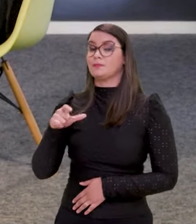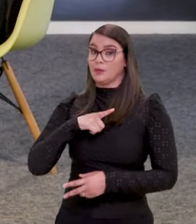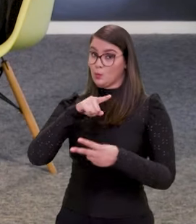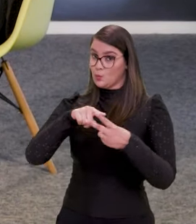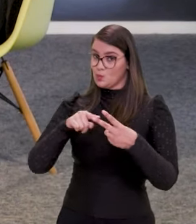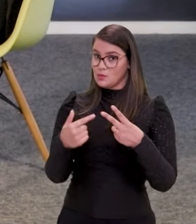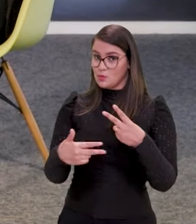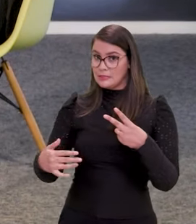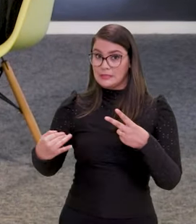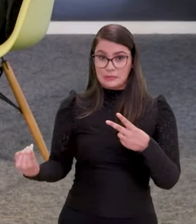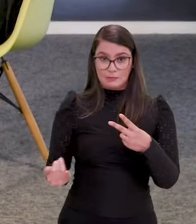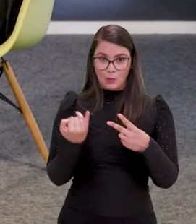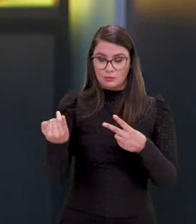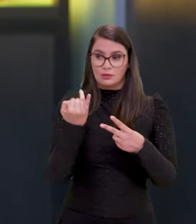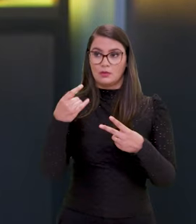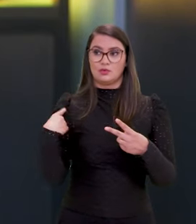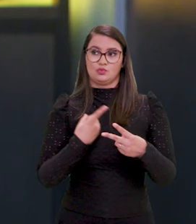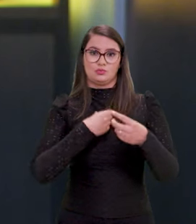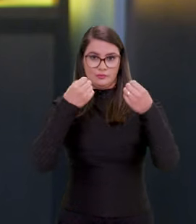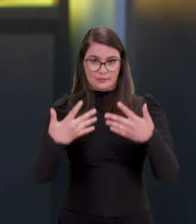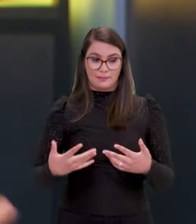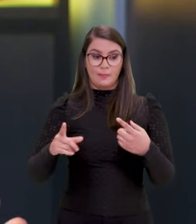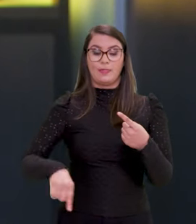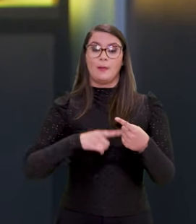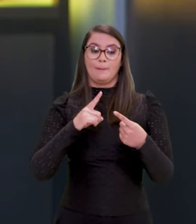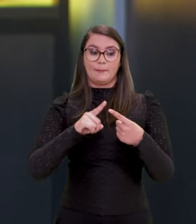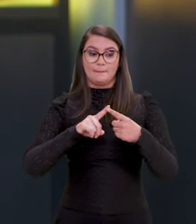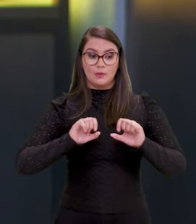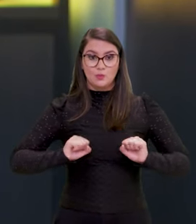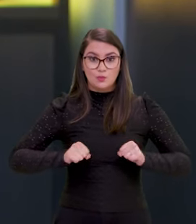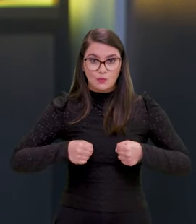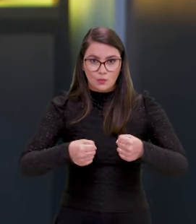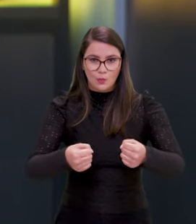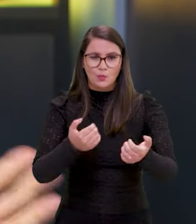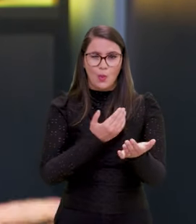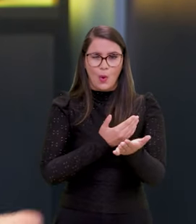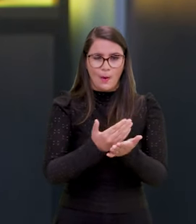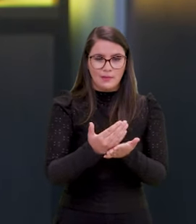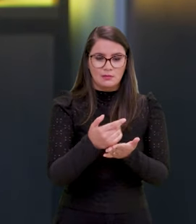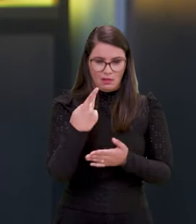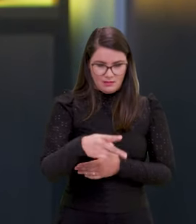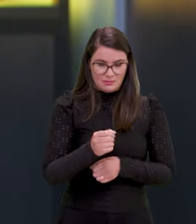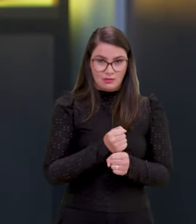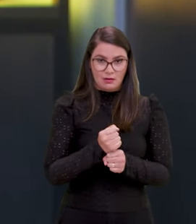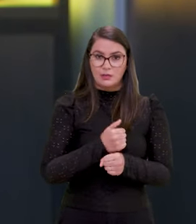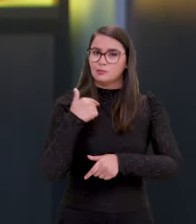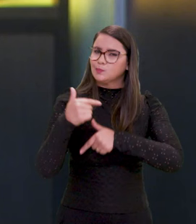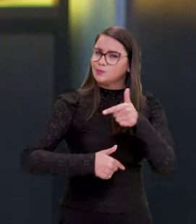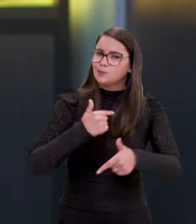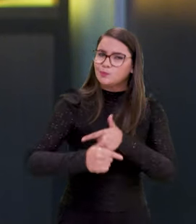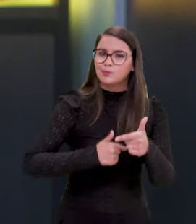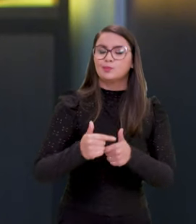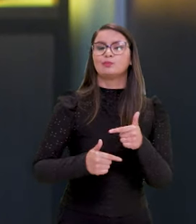duas questões que eu acho que são importantes a gente colocar. O primeiro esforço que, desde o início do ano, a gente vem trabalhando